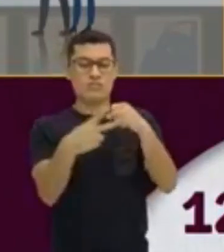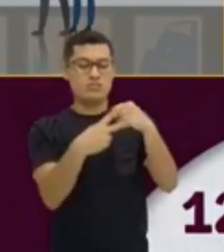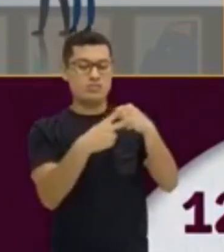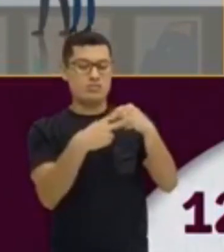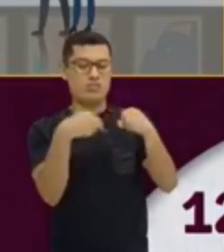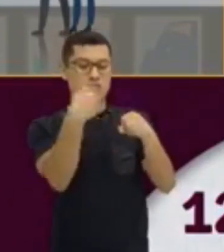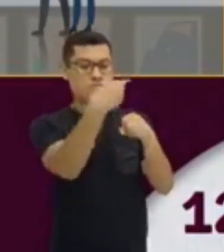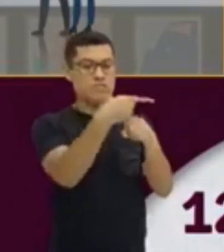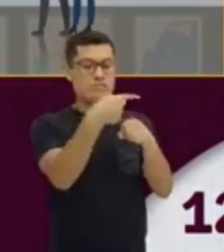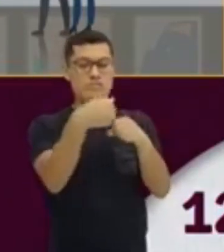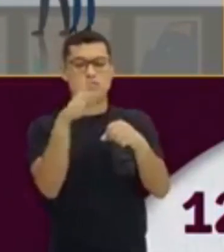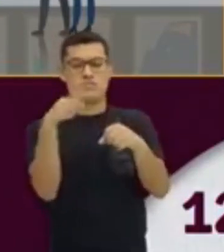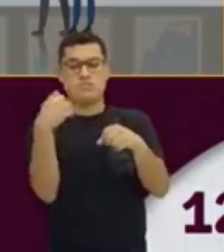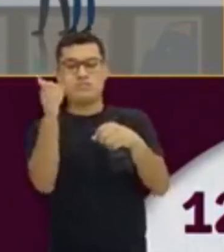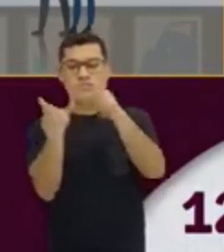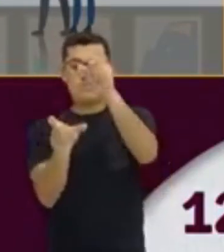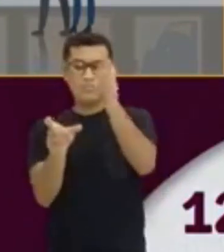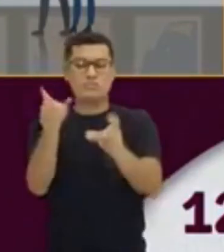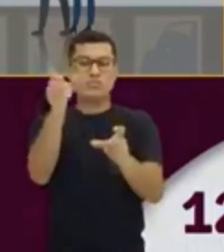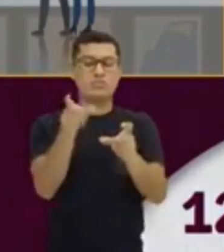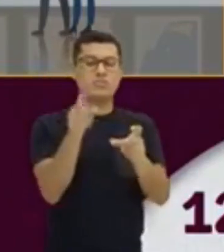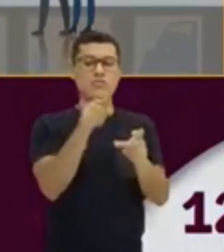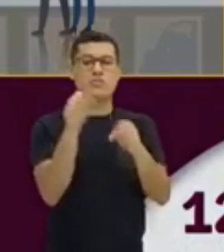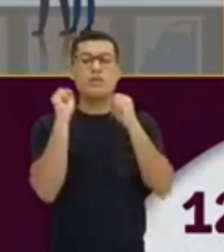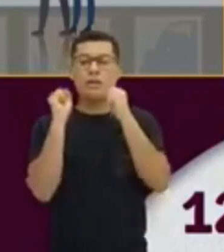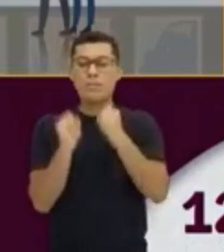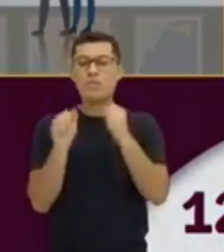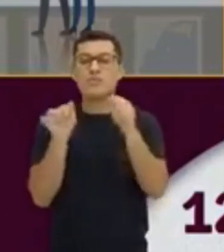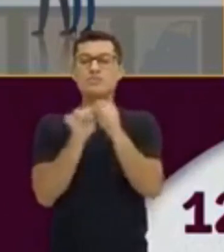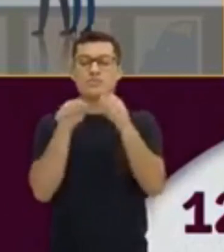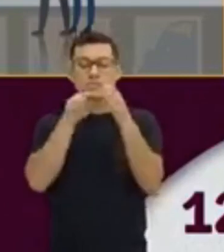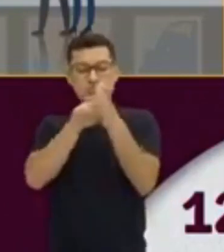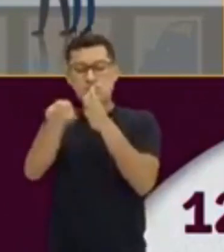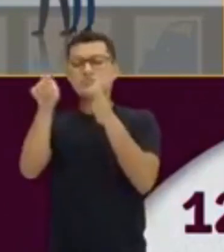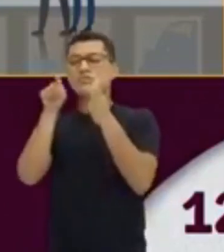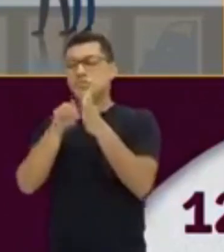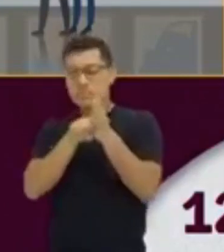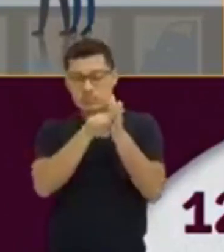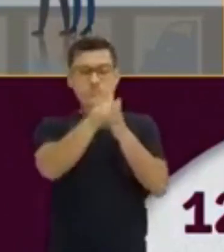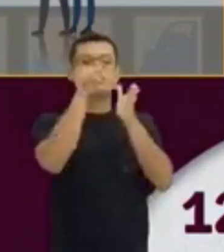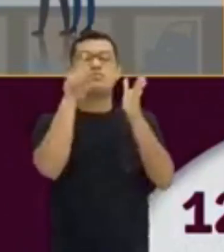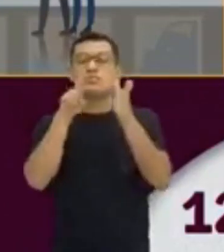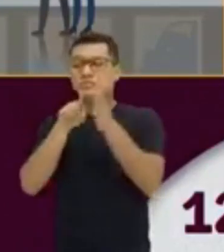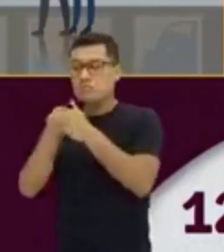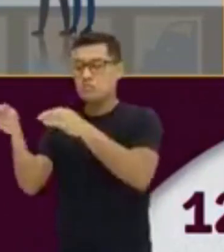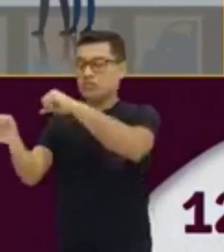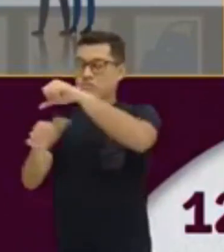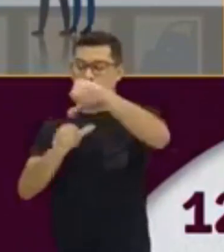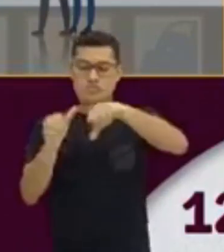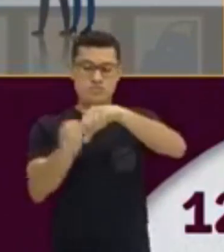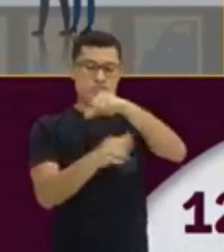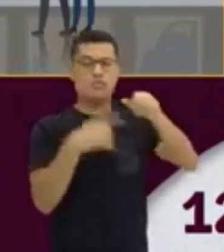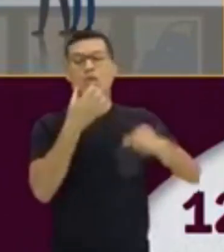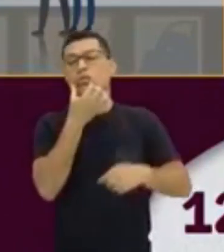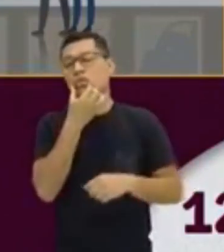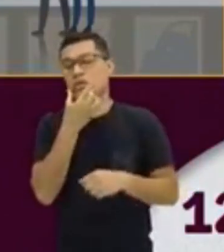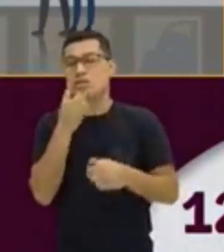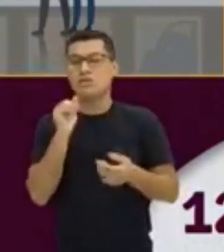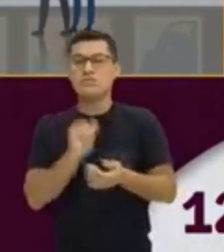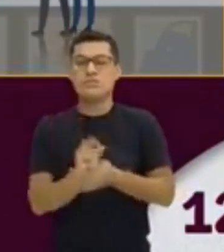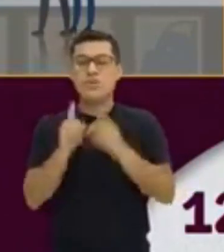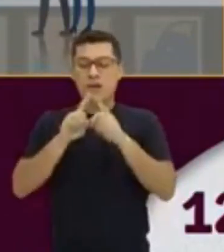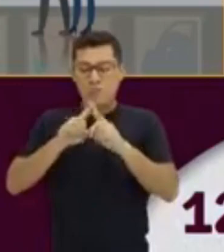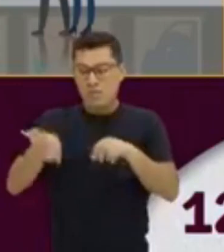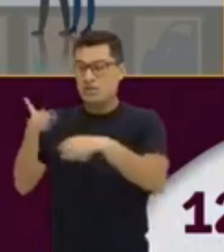do sujeito para você fazer a pergunta. Então, é uma inversão no inglês. Mas você